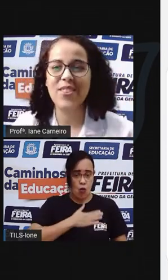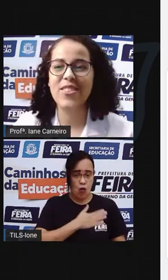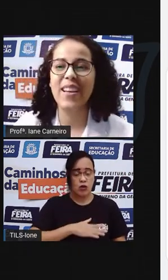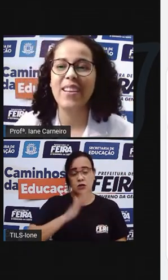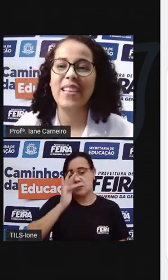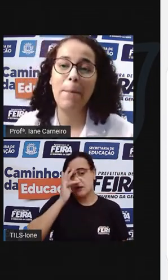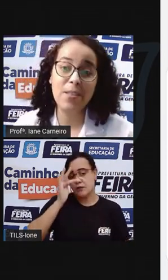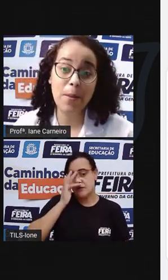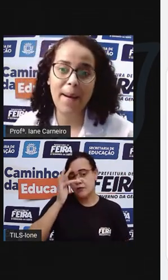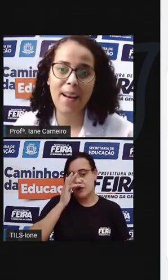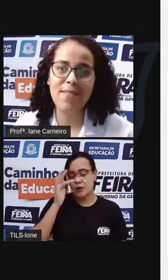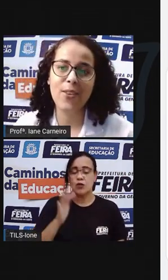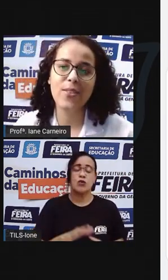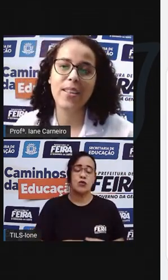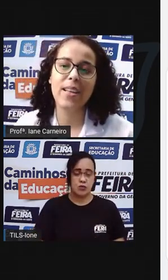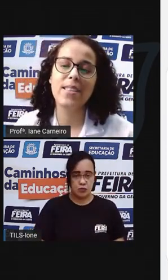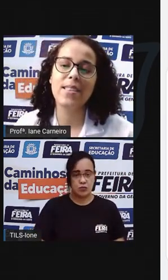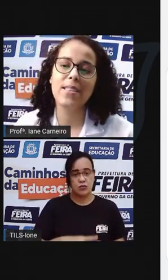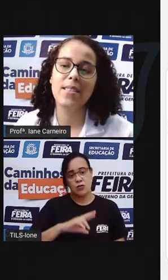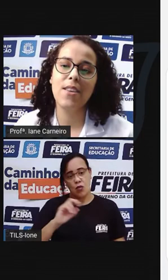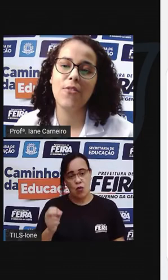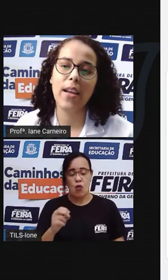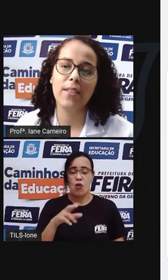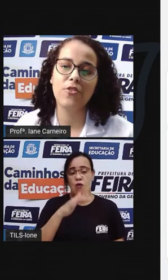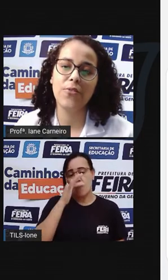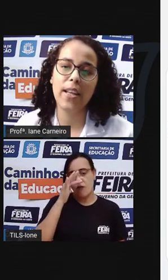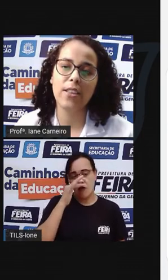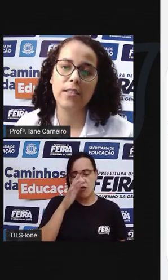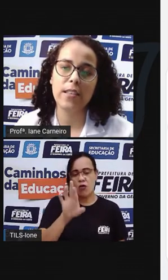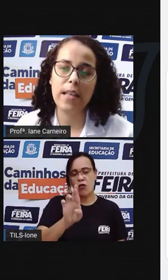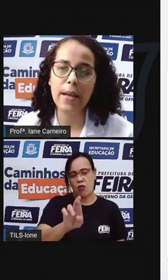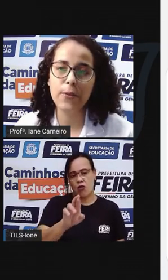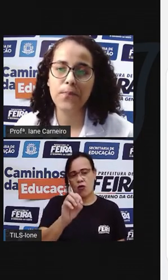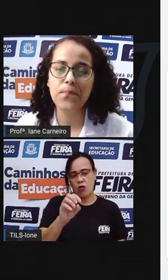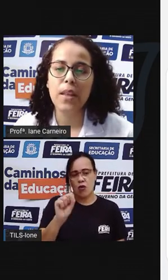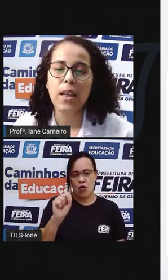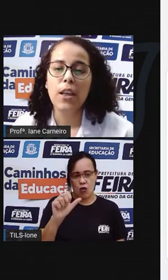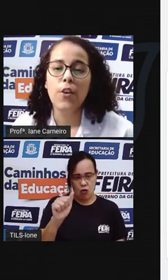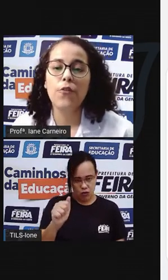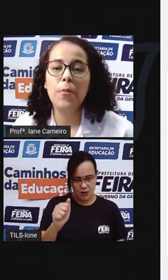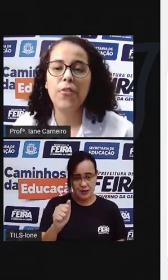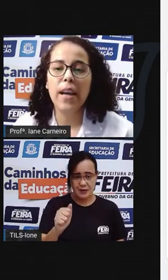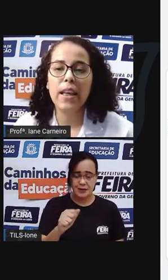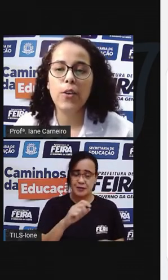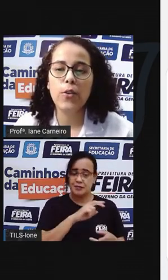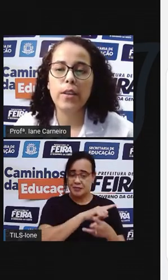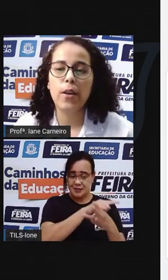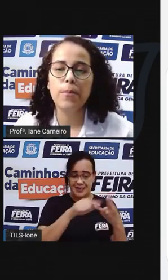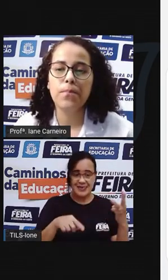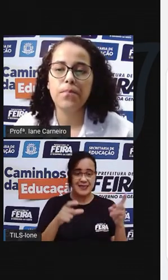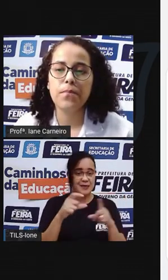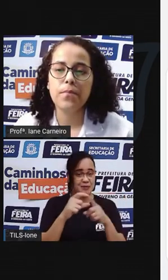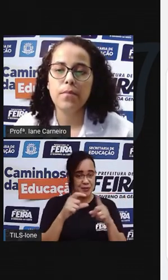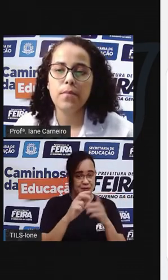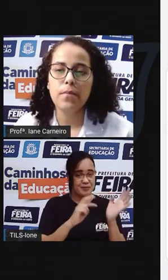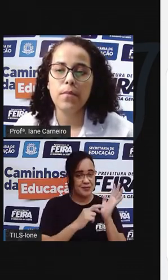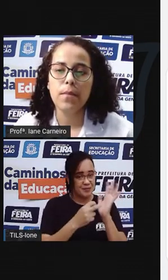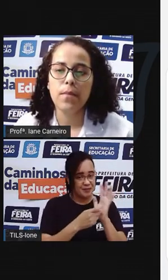palavras Né? A mesma palavra Com três Significados Diferentes Tá certo? Vamos ver aqui outra Ó